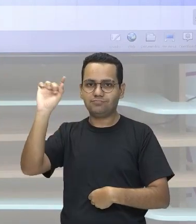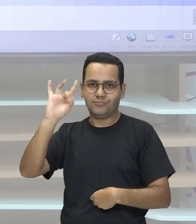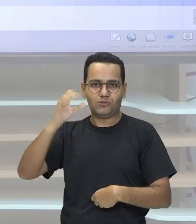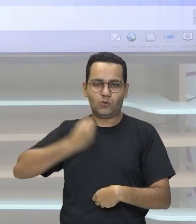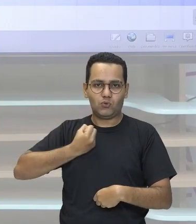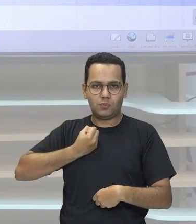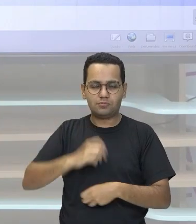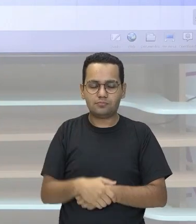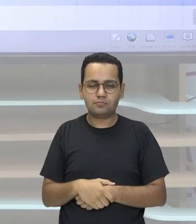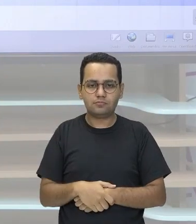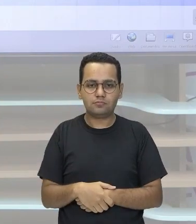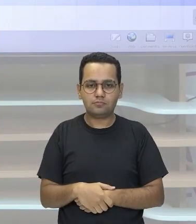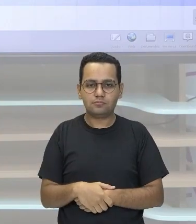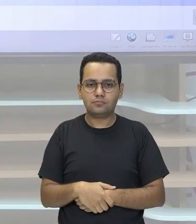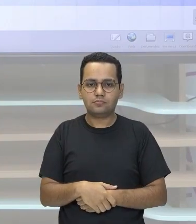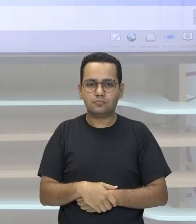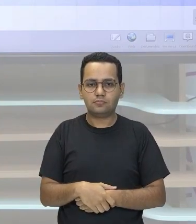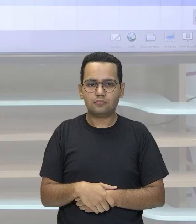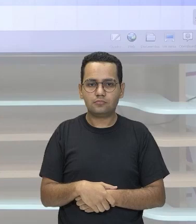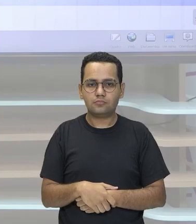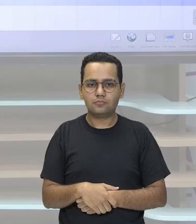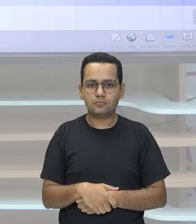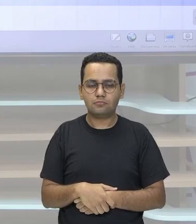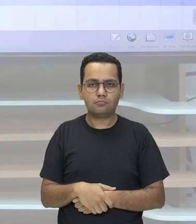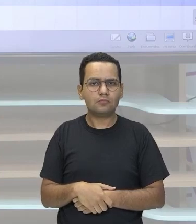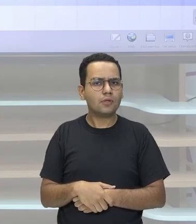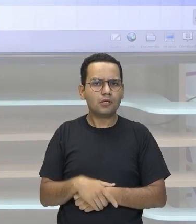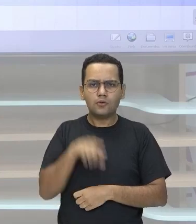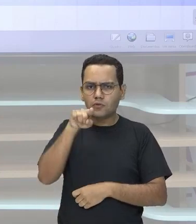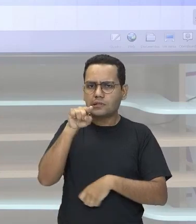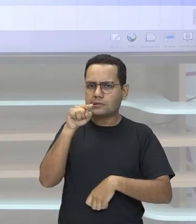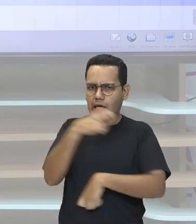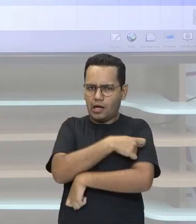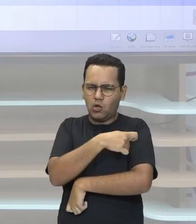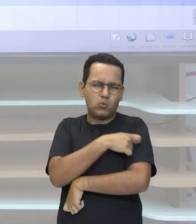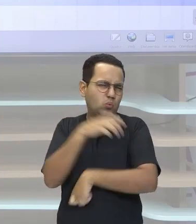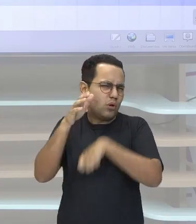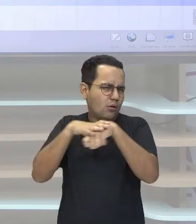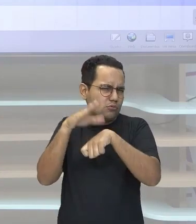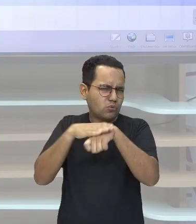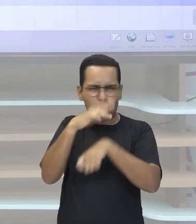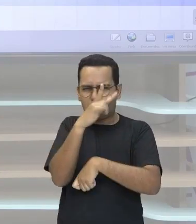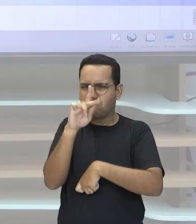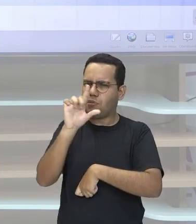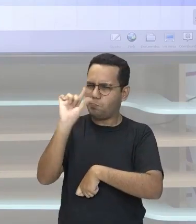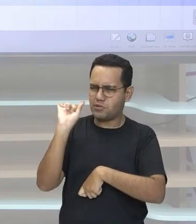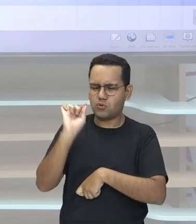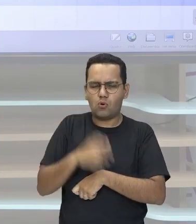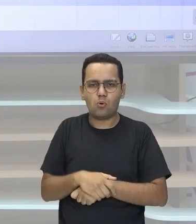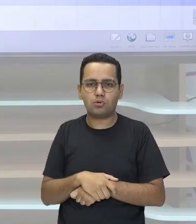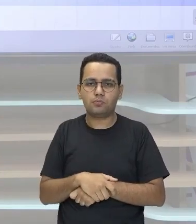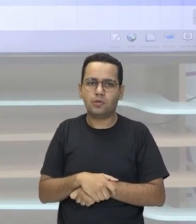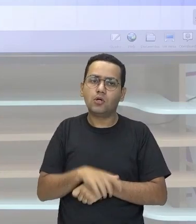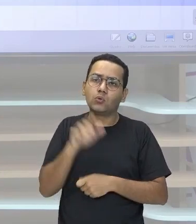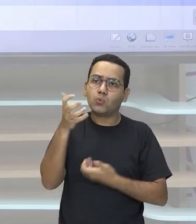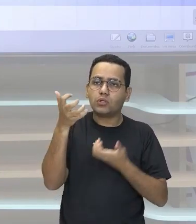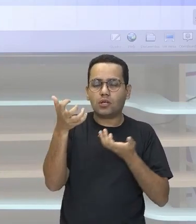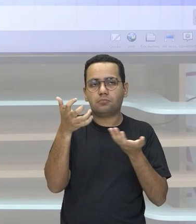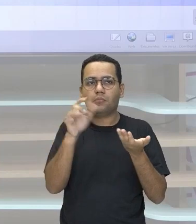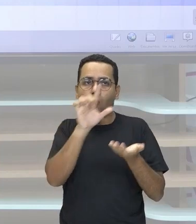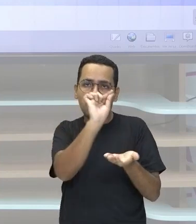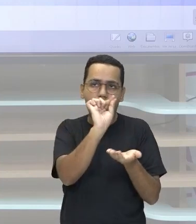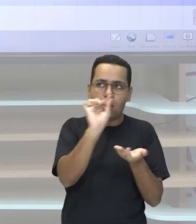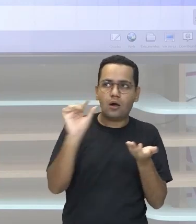olho e vejo Então é simples Identificar Então você escolhe Você é livre Se quer Para um Ou para outro Então você vai fazer